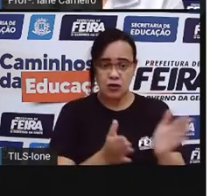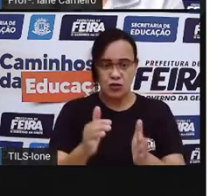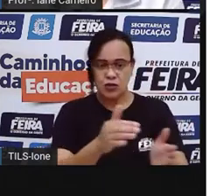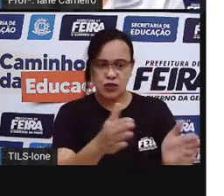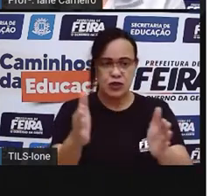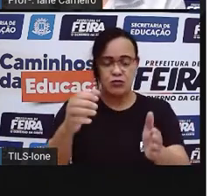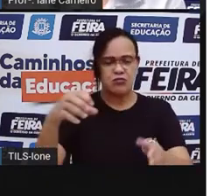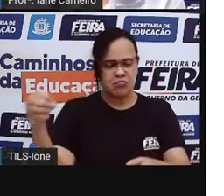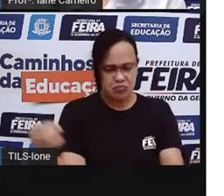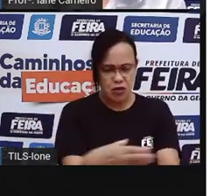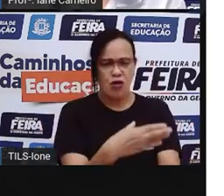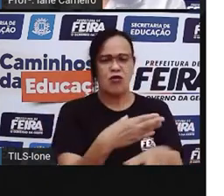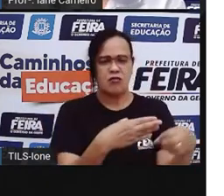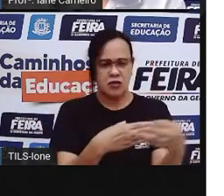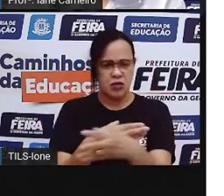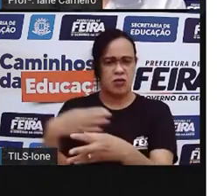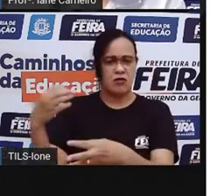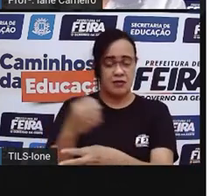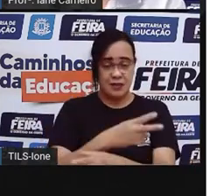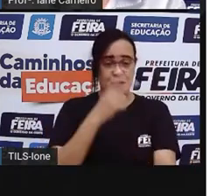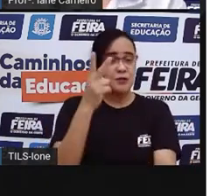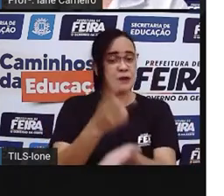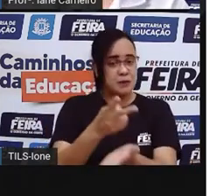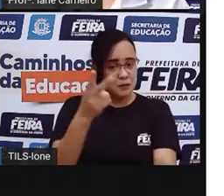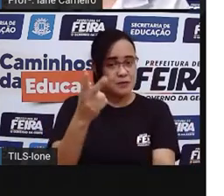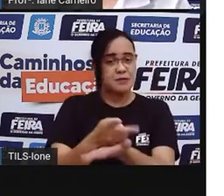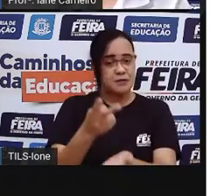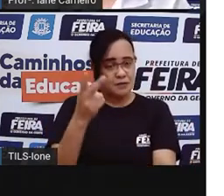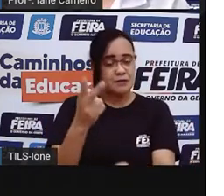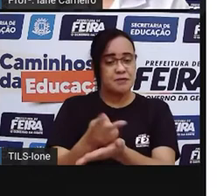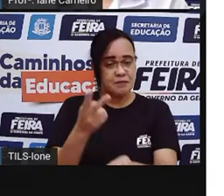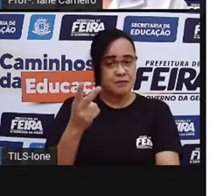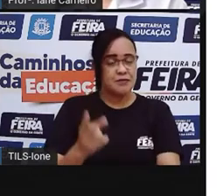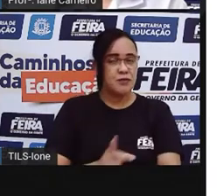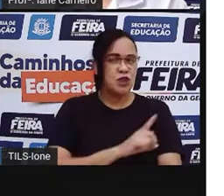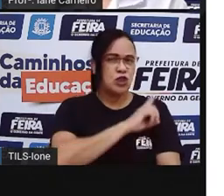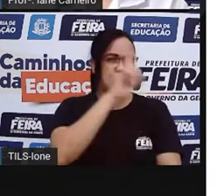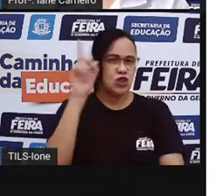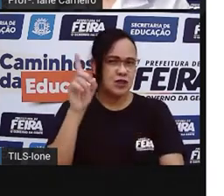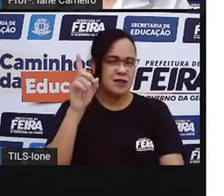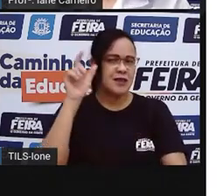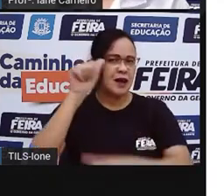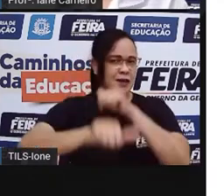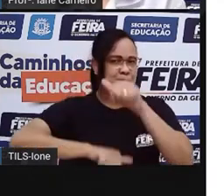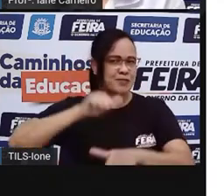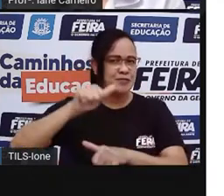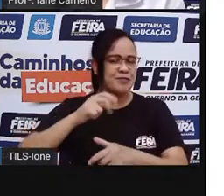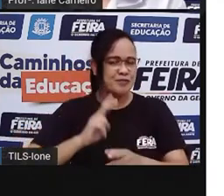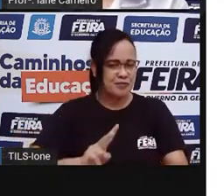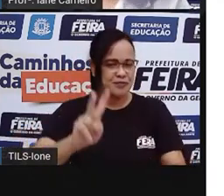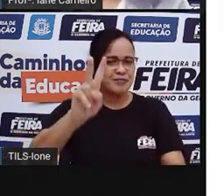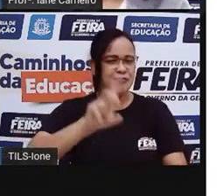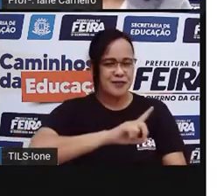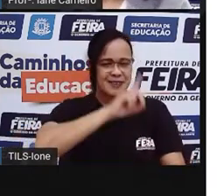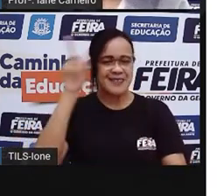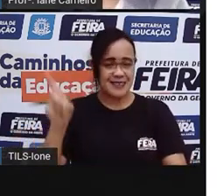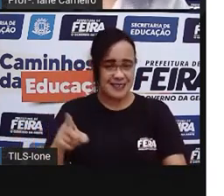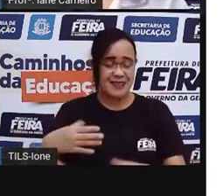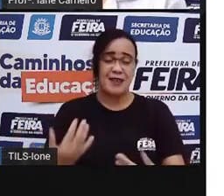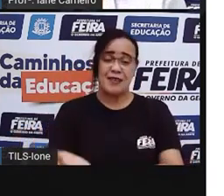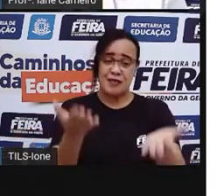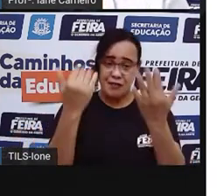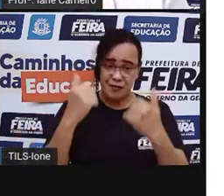nova. Como cada dia, que é sempre um novo dia. Vamos brincar de poesia?